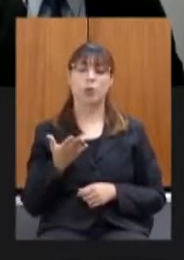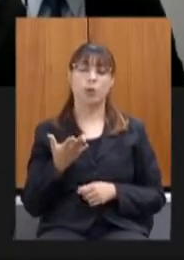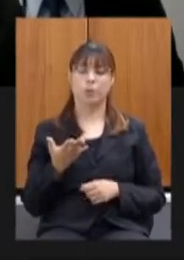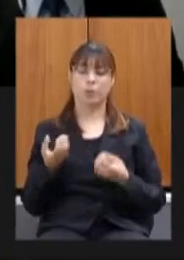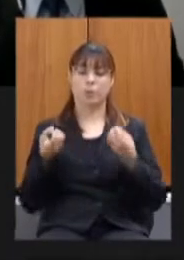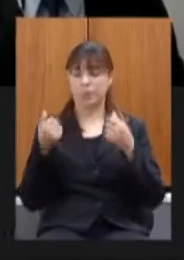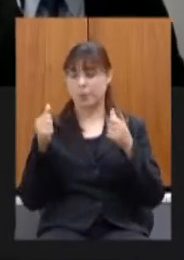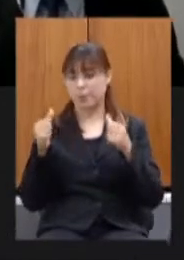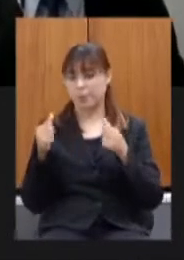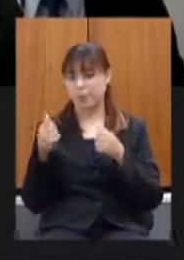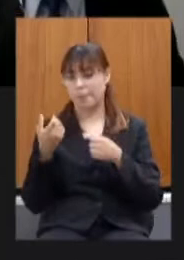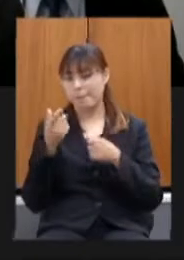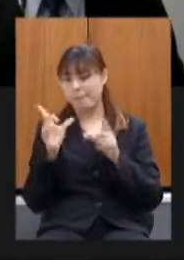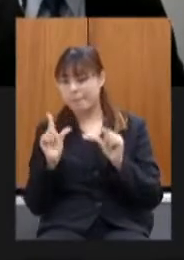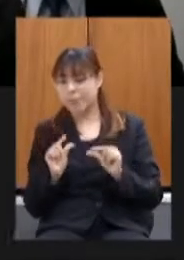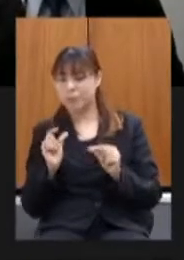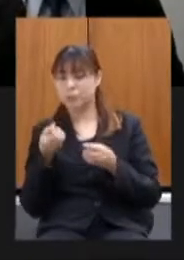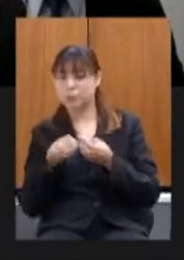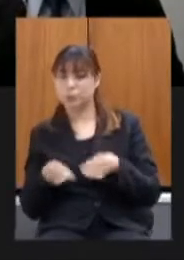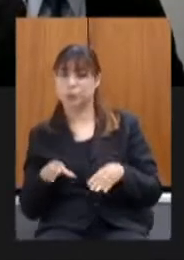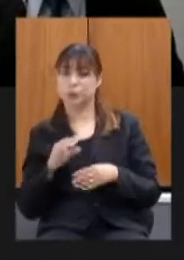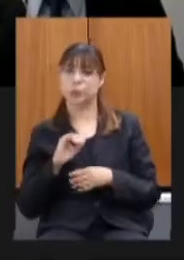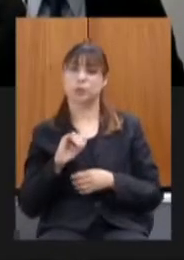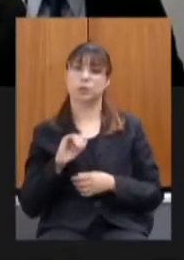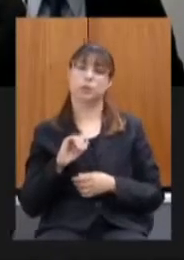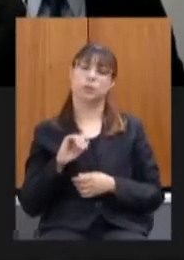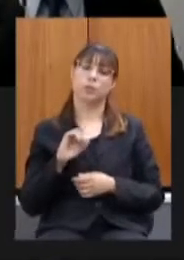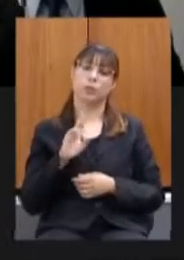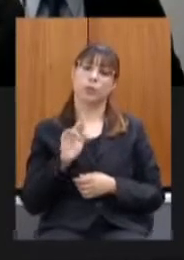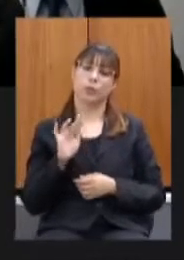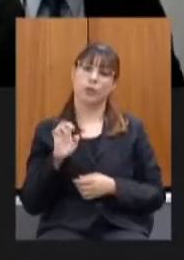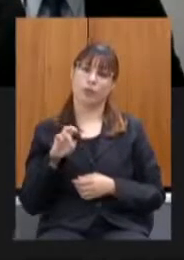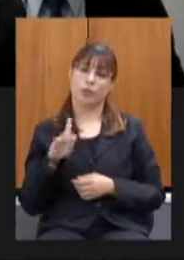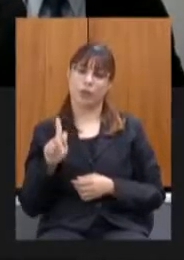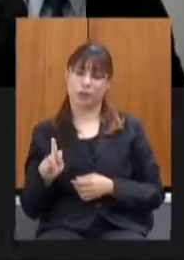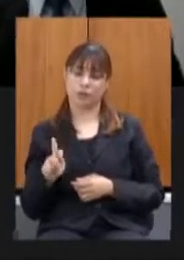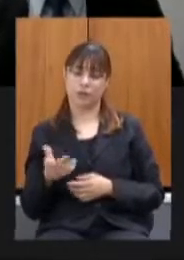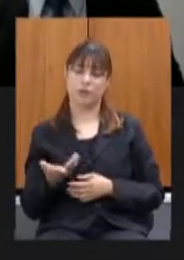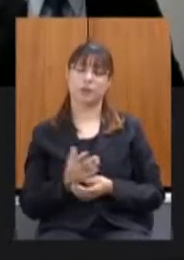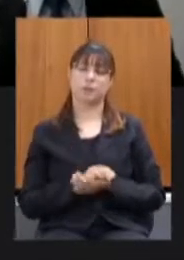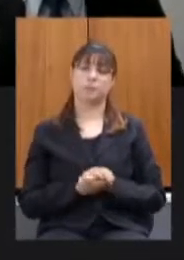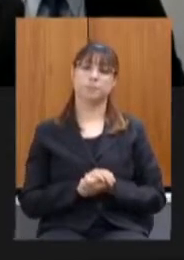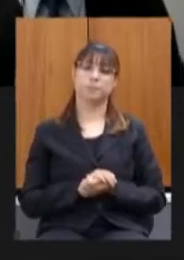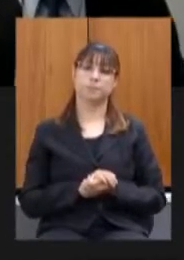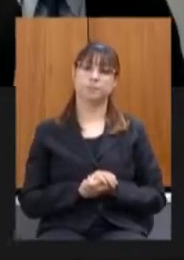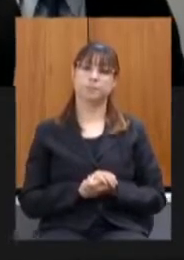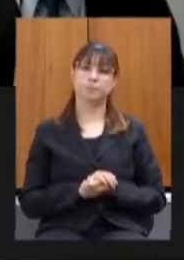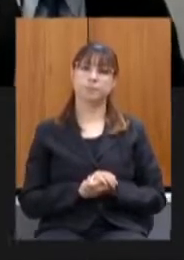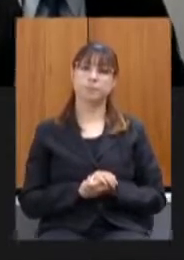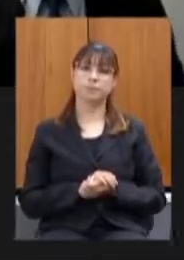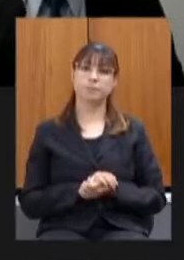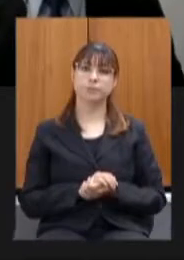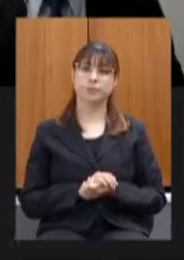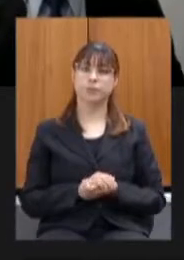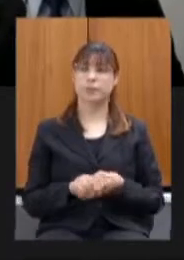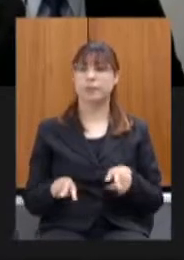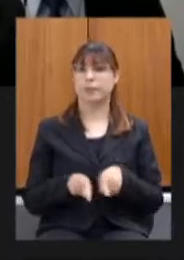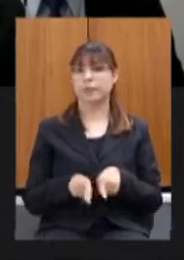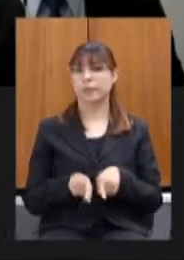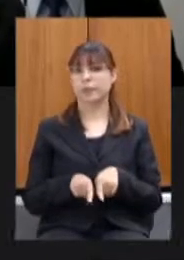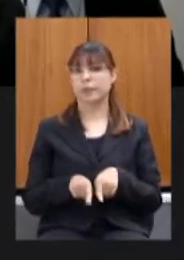UFENG isso é um alívio para aqueles usuários da sociedade como um todo o DAP que é o demonstrativo